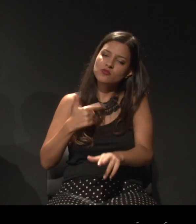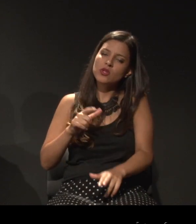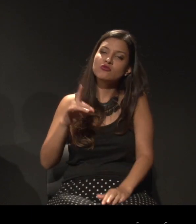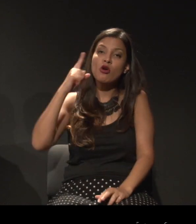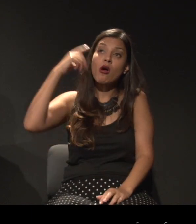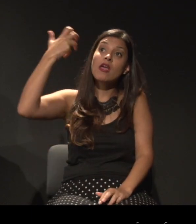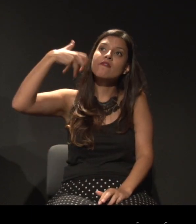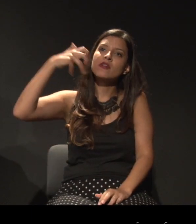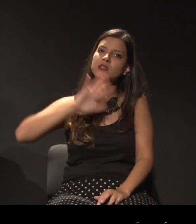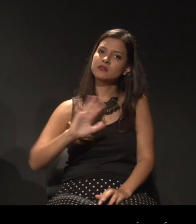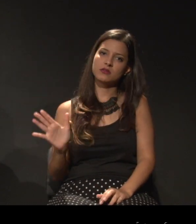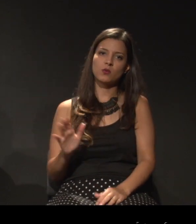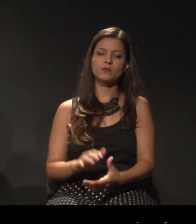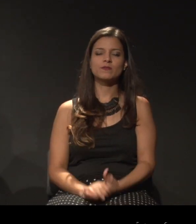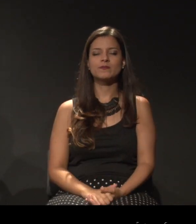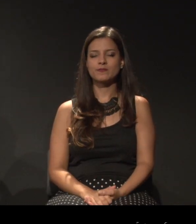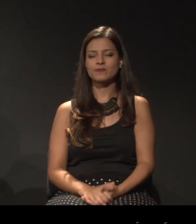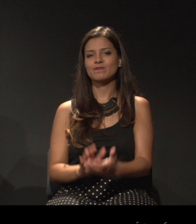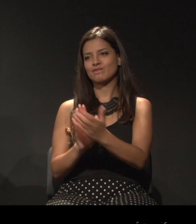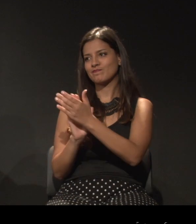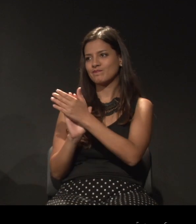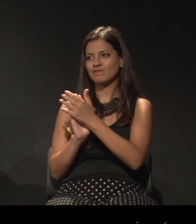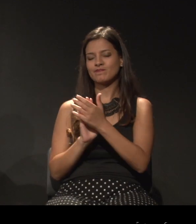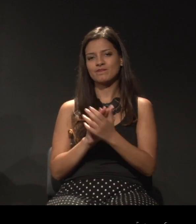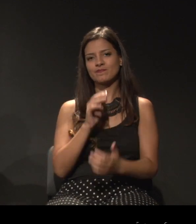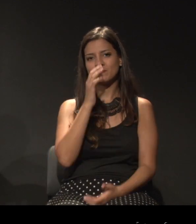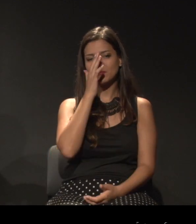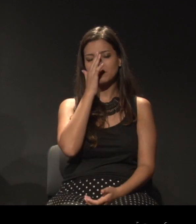a respeito. Ótimo.